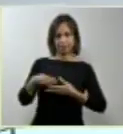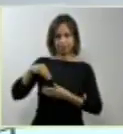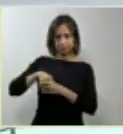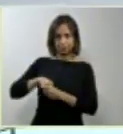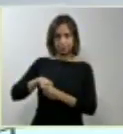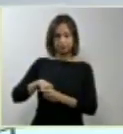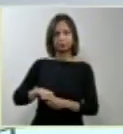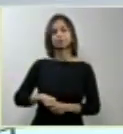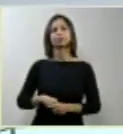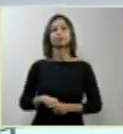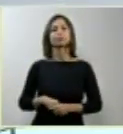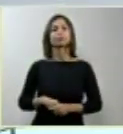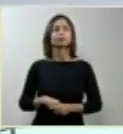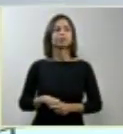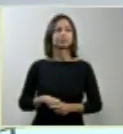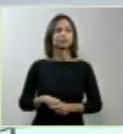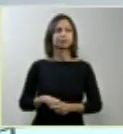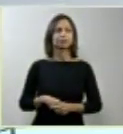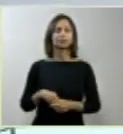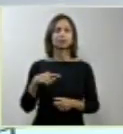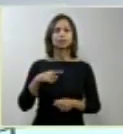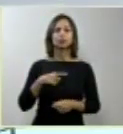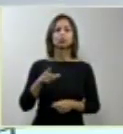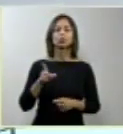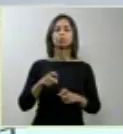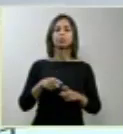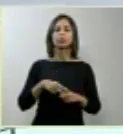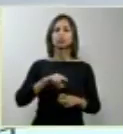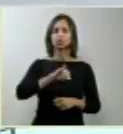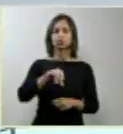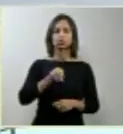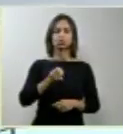Jorge Andalafd, da Unifesp.